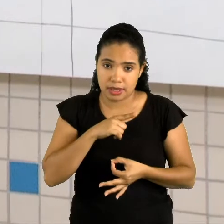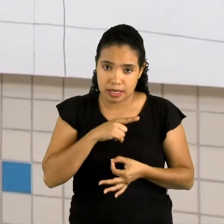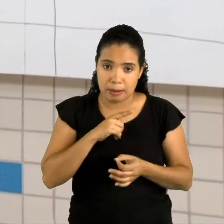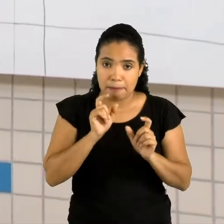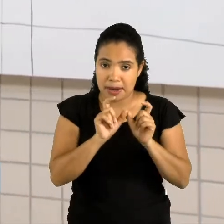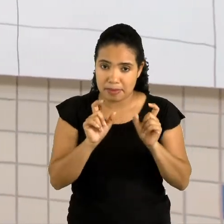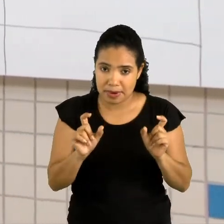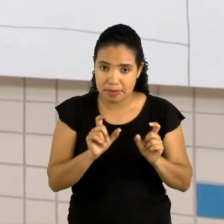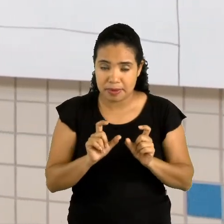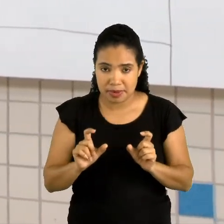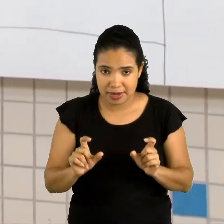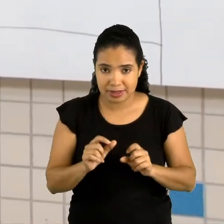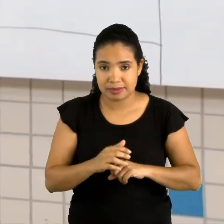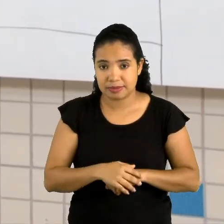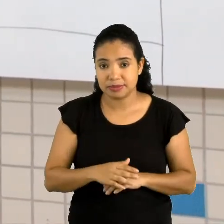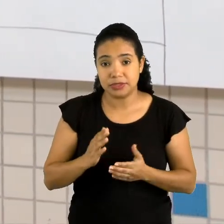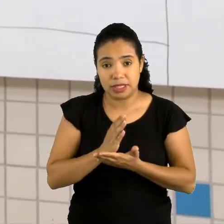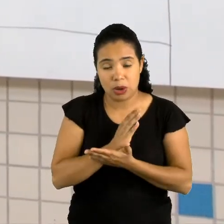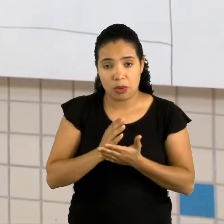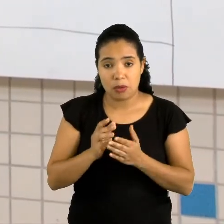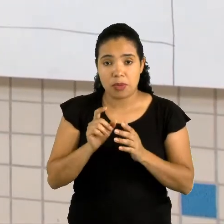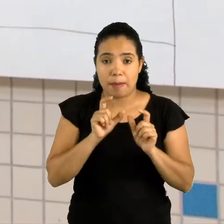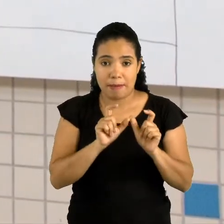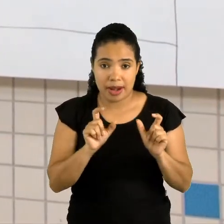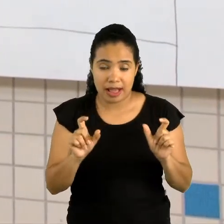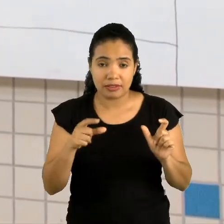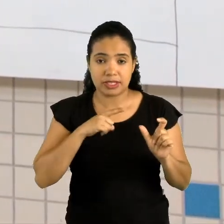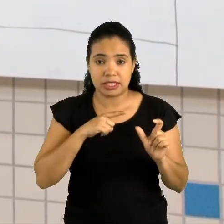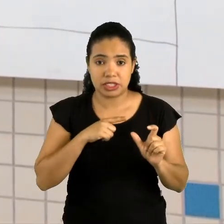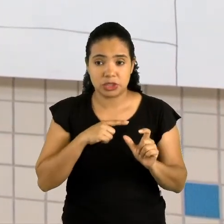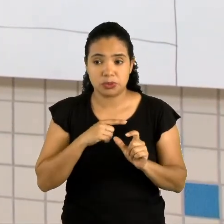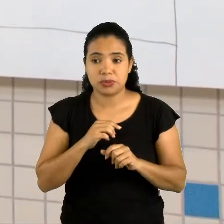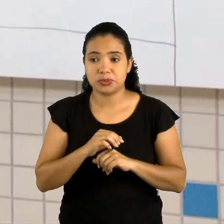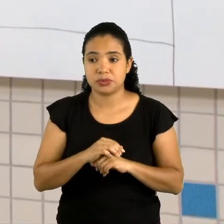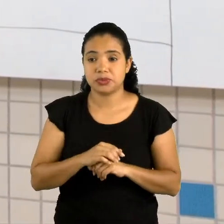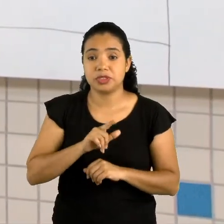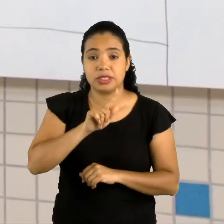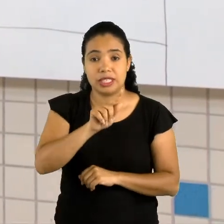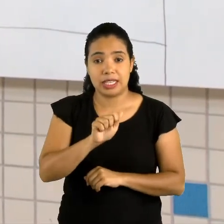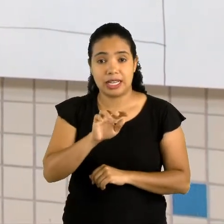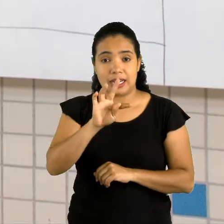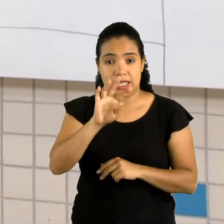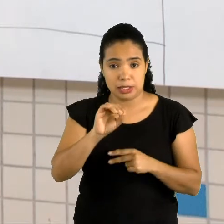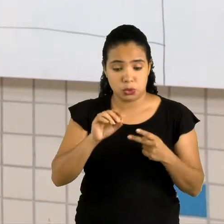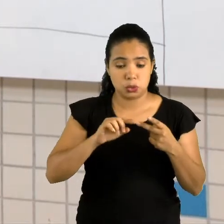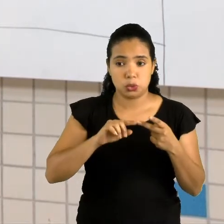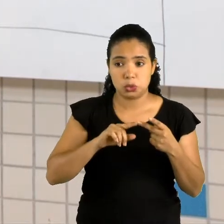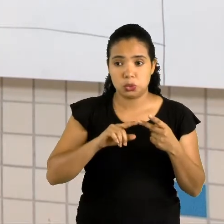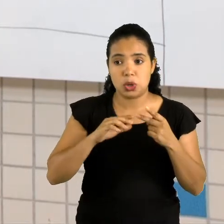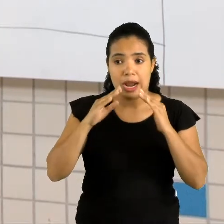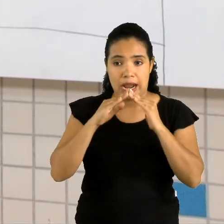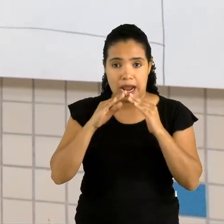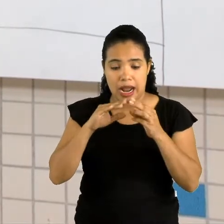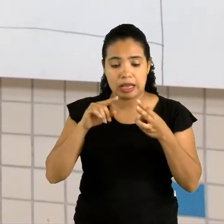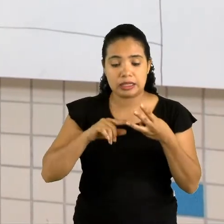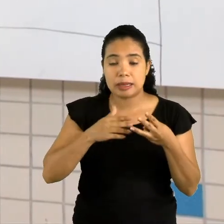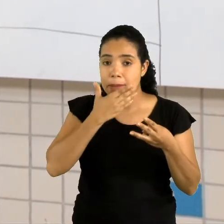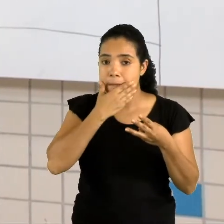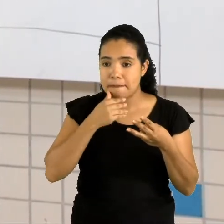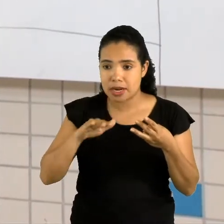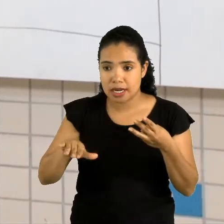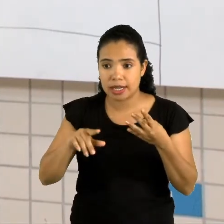palavras. Algumas palavras que tinham lá. Ó, gato, casa, menino, mariana,